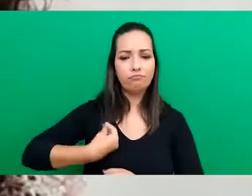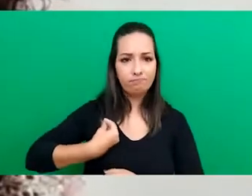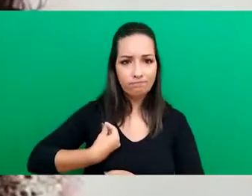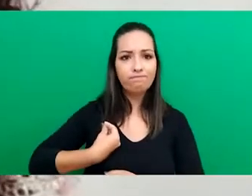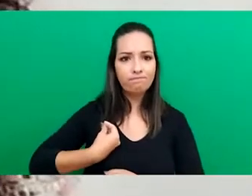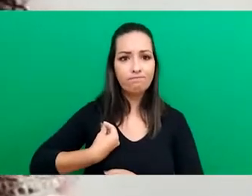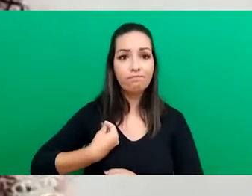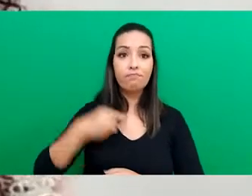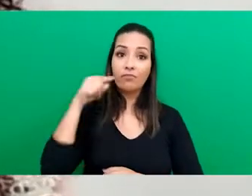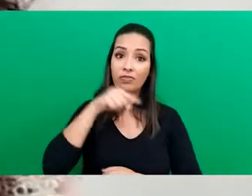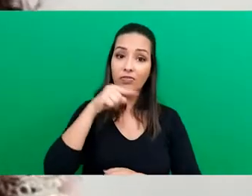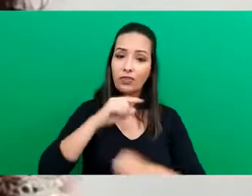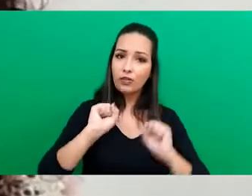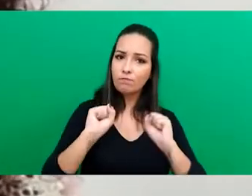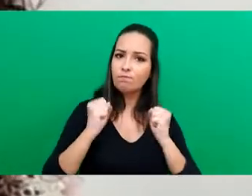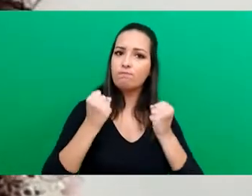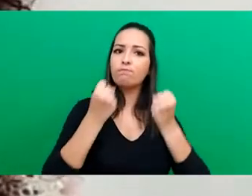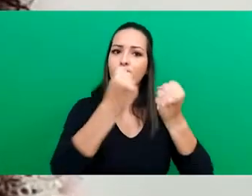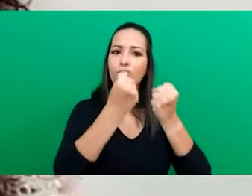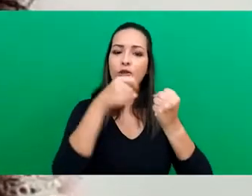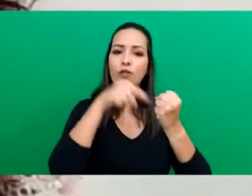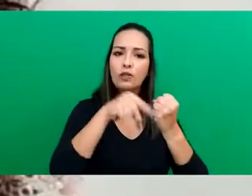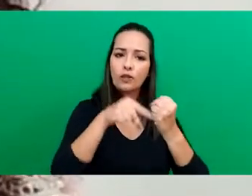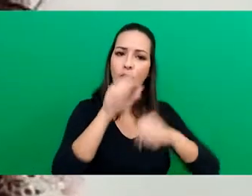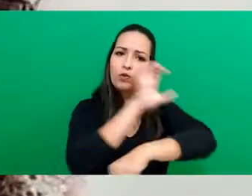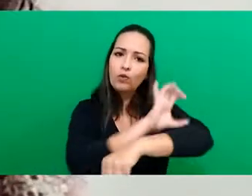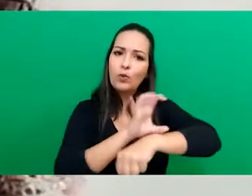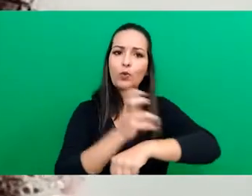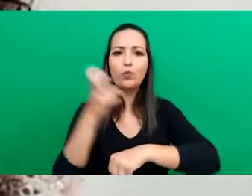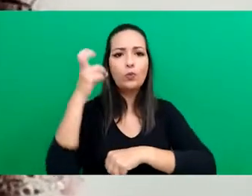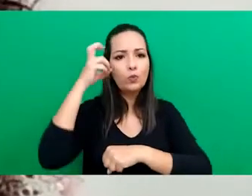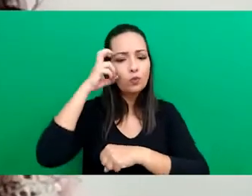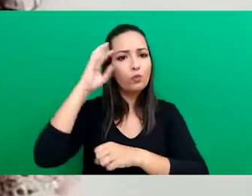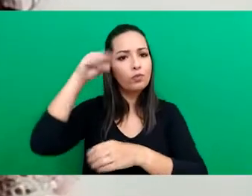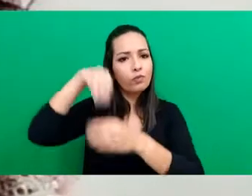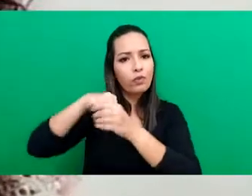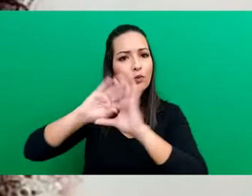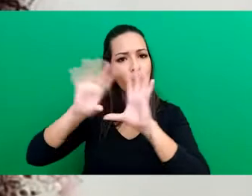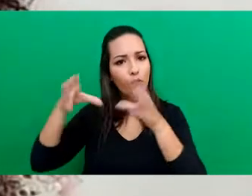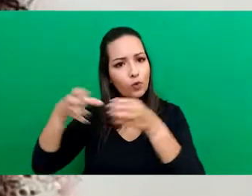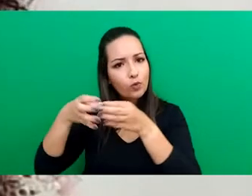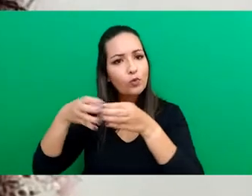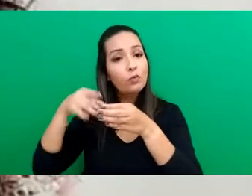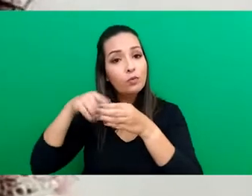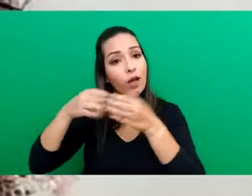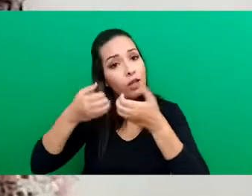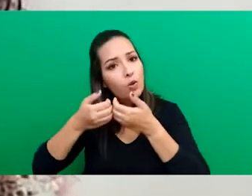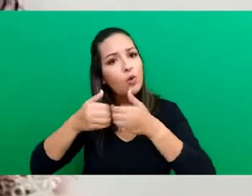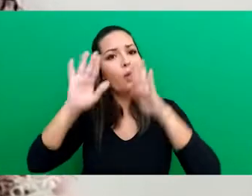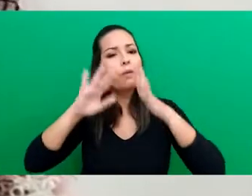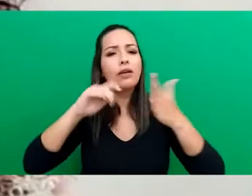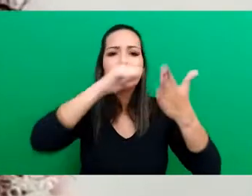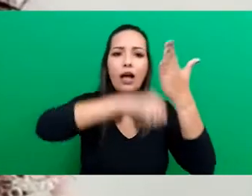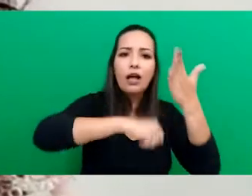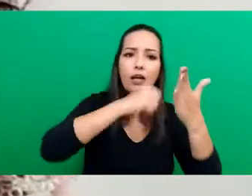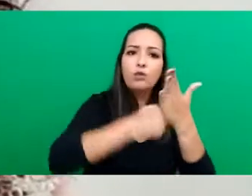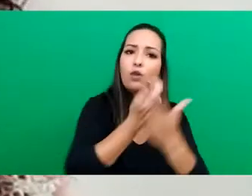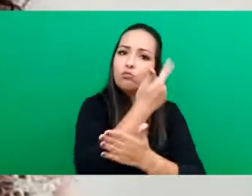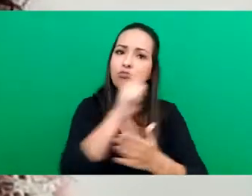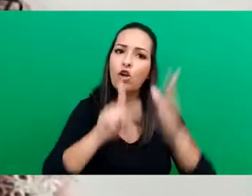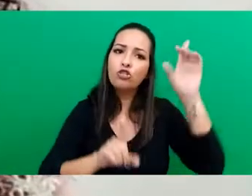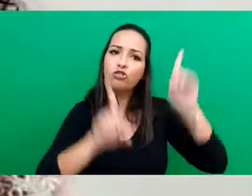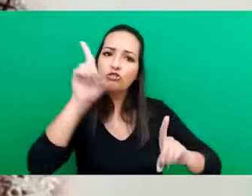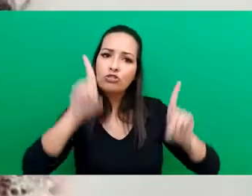pessoal e cultural, o fortalecimento desses indivíduos dentro da comunidade, que passam a lutar por outros